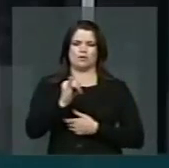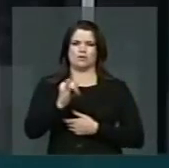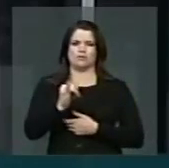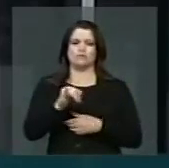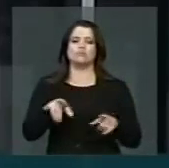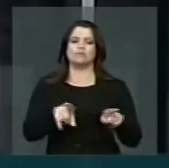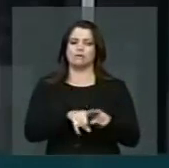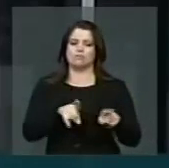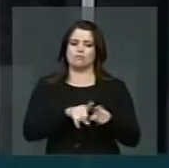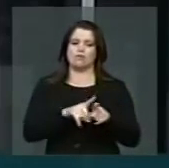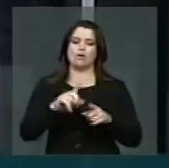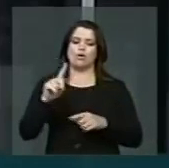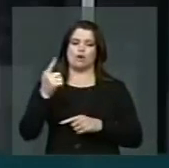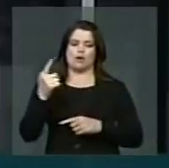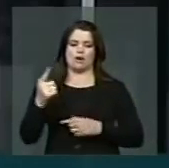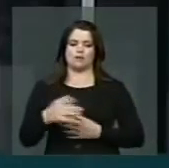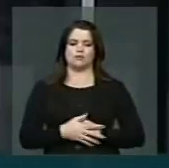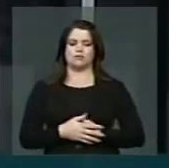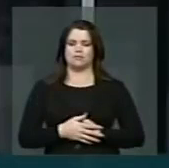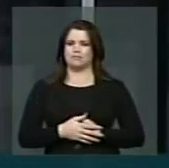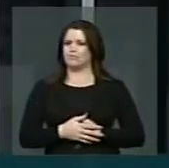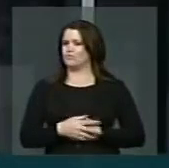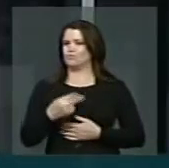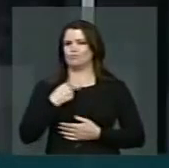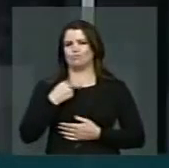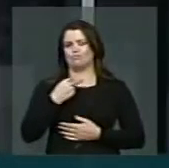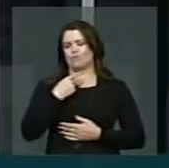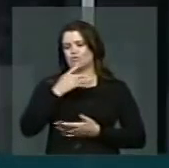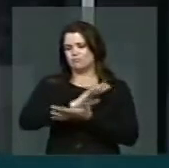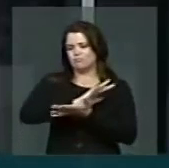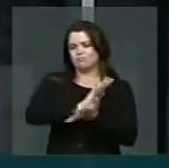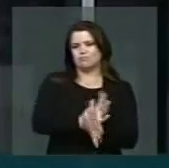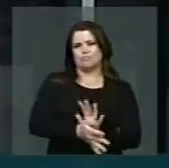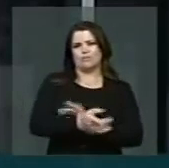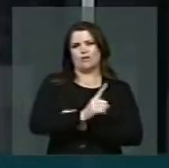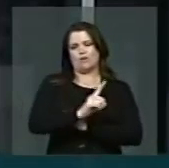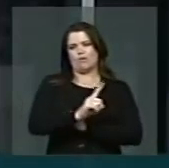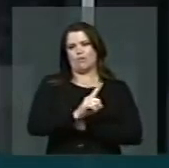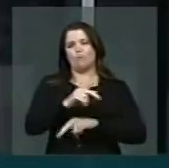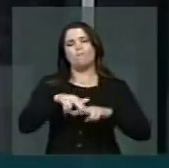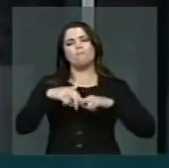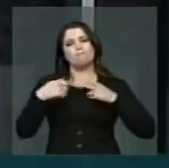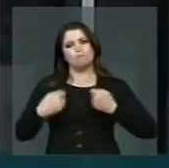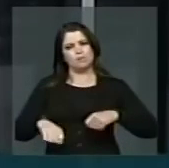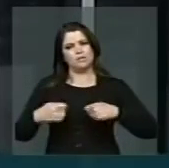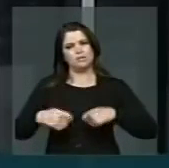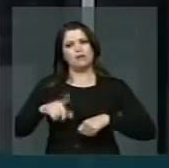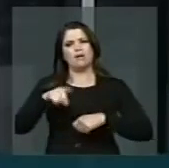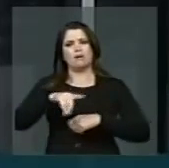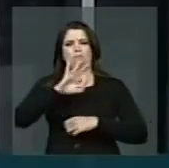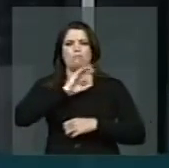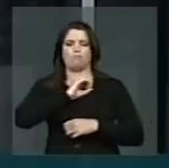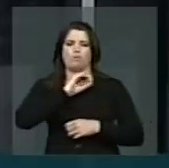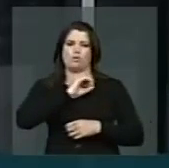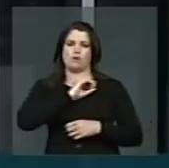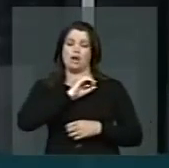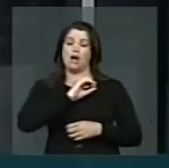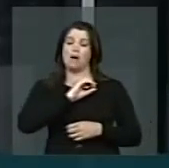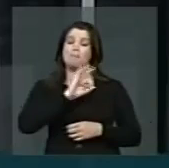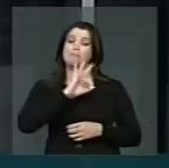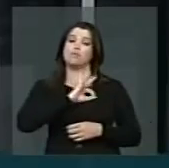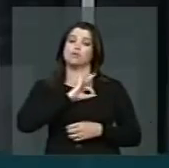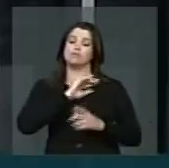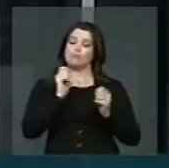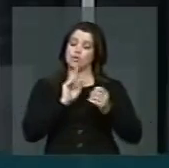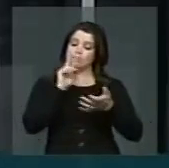também a Goiás, ela não pode ser discriminada. Ela tem que ser uma polícia que pode. Eu posso